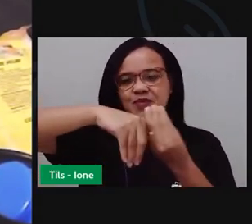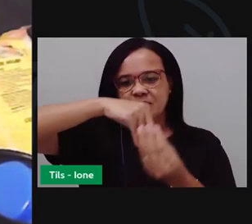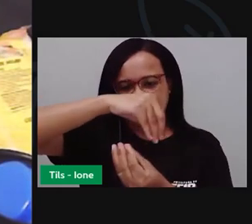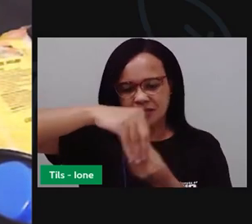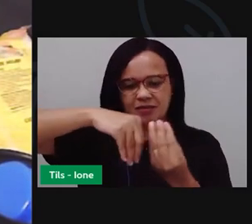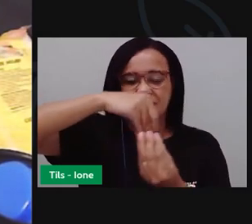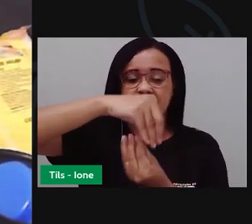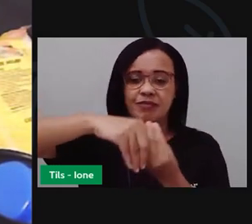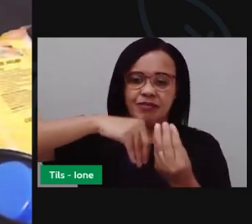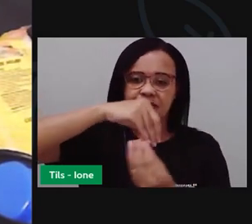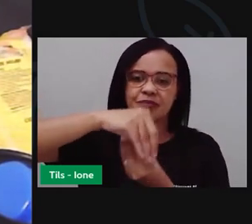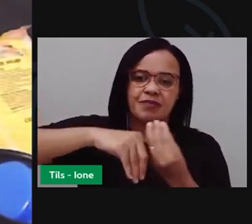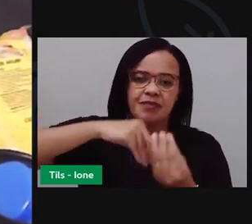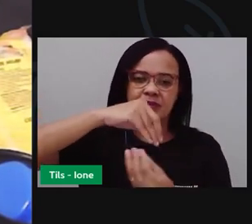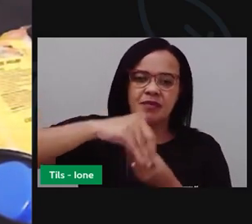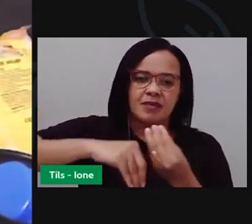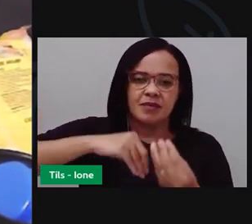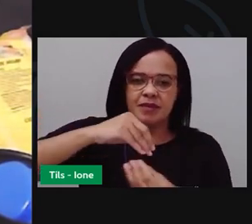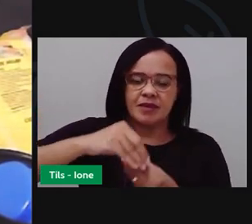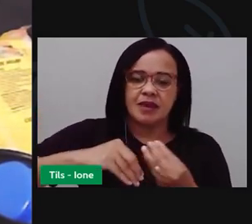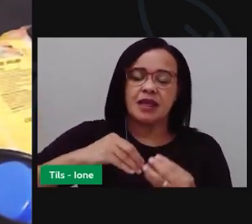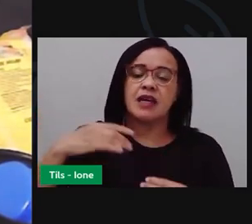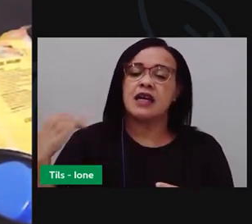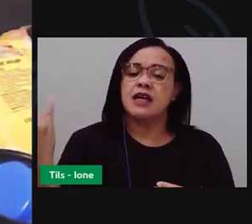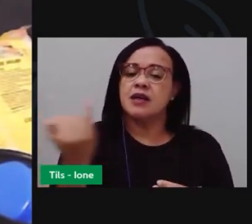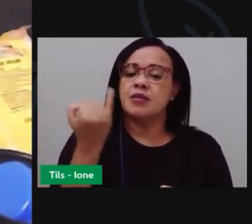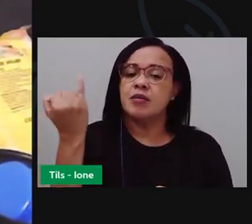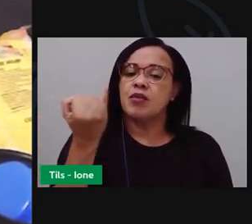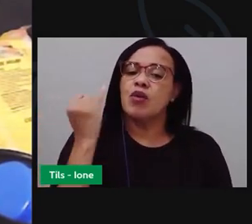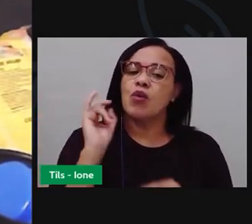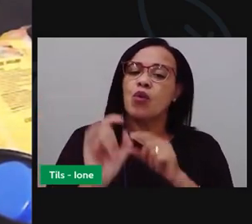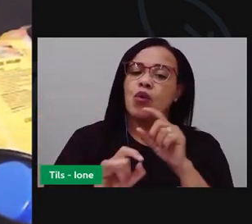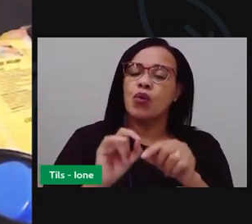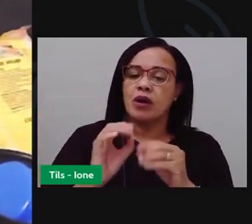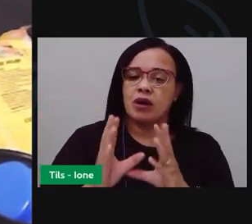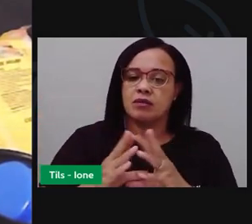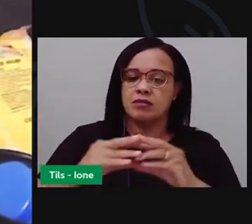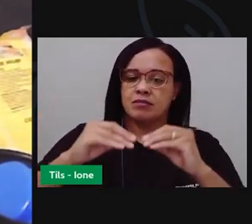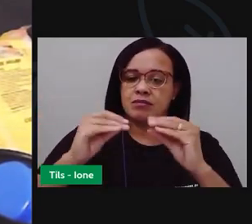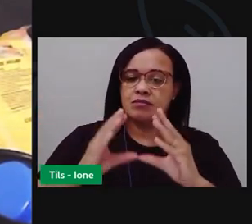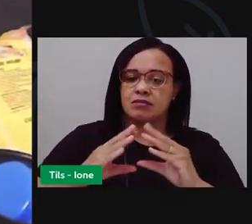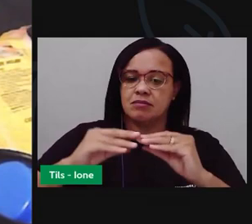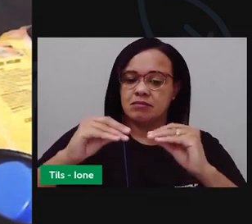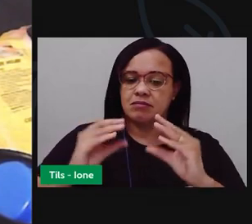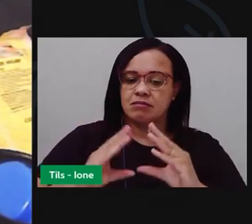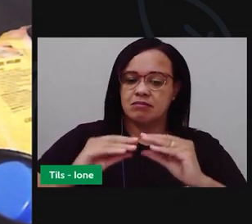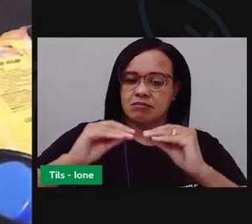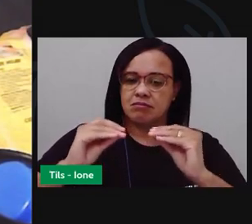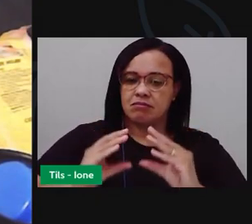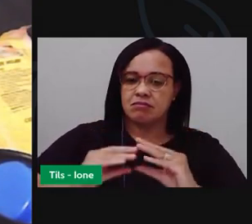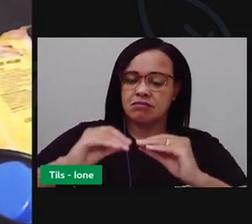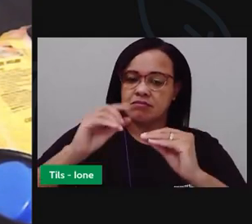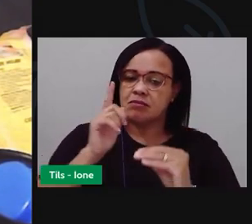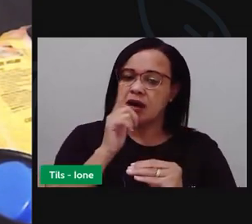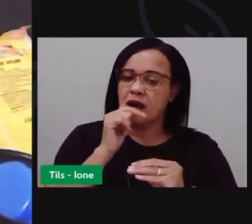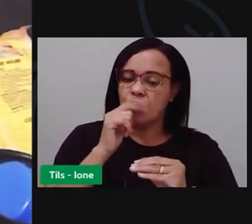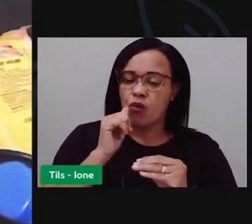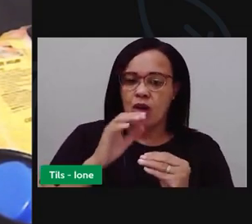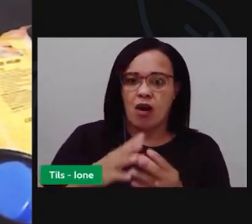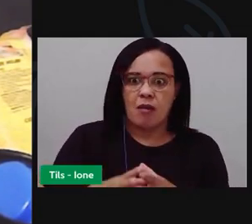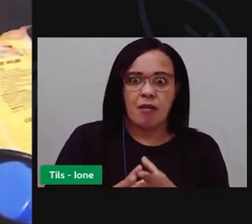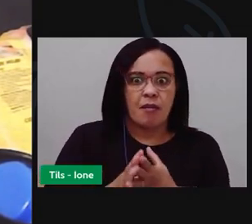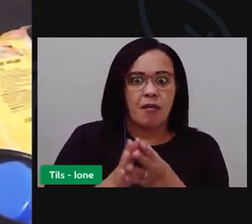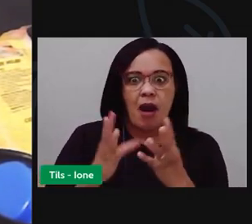é importante que esse flocão de milho fique bem húmido, hidratado, mas não